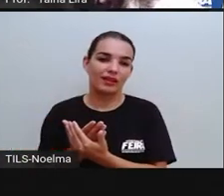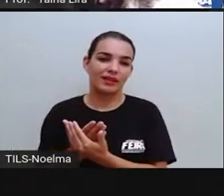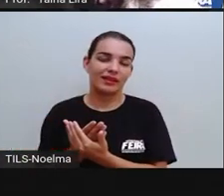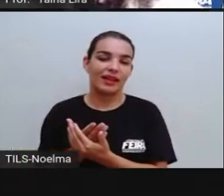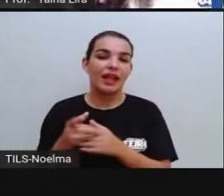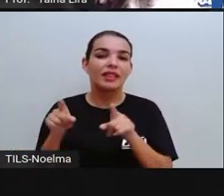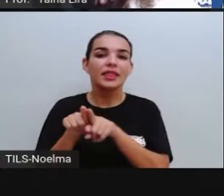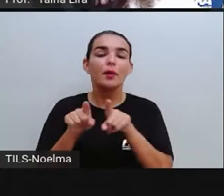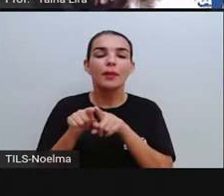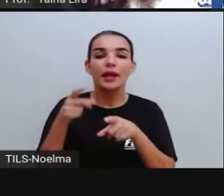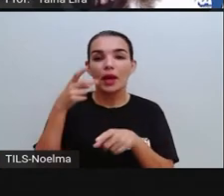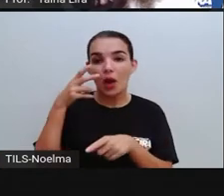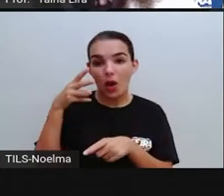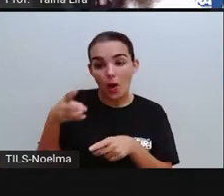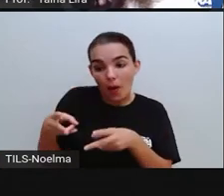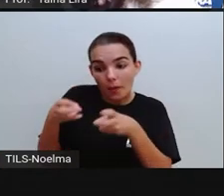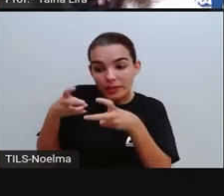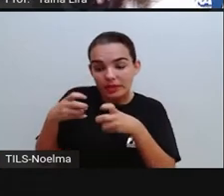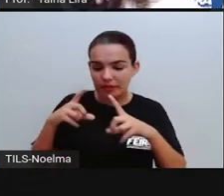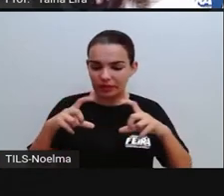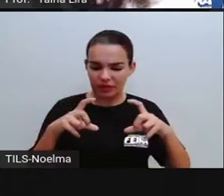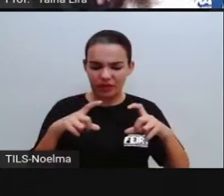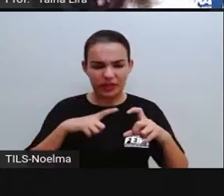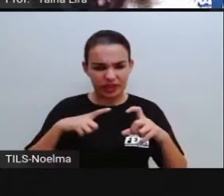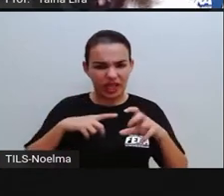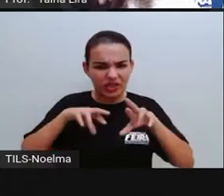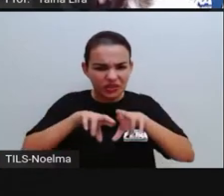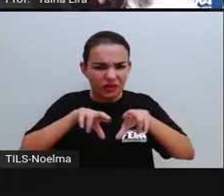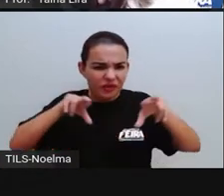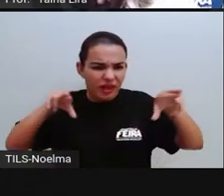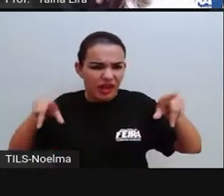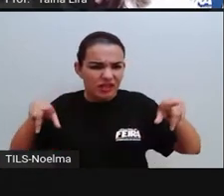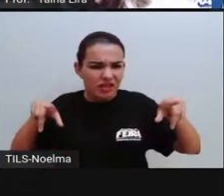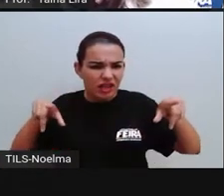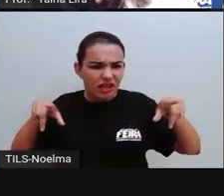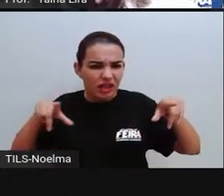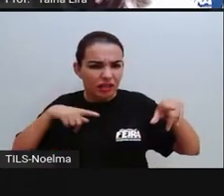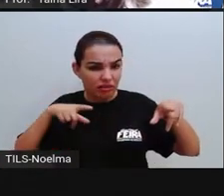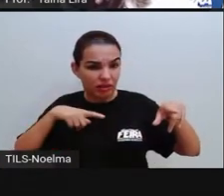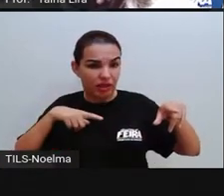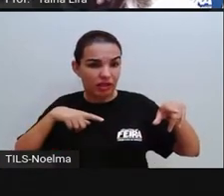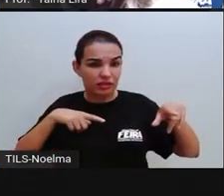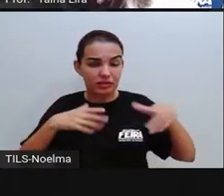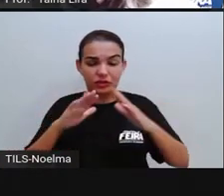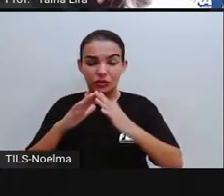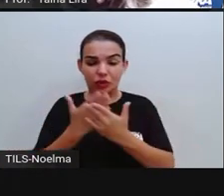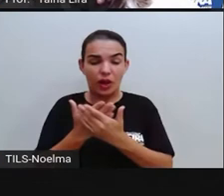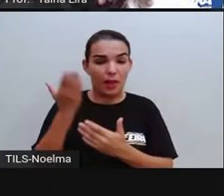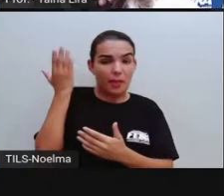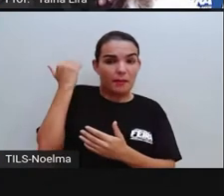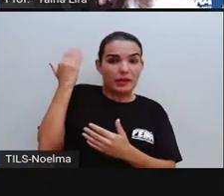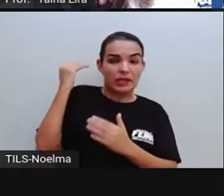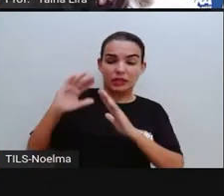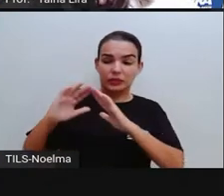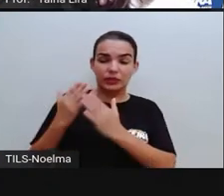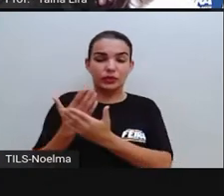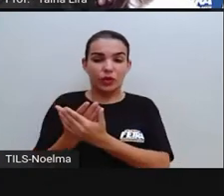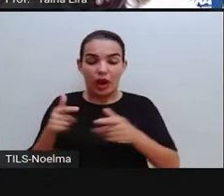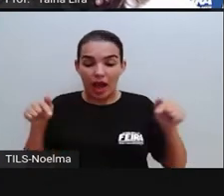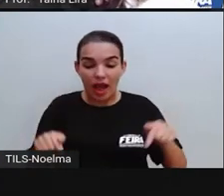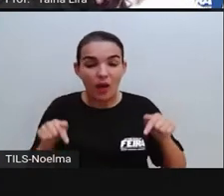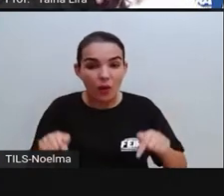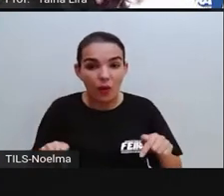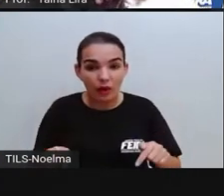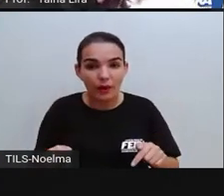Observando as fotografias, você acha que há diferença entre as escolas antigamente e as escolas atuais? Se vocês